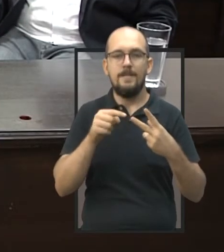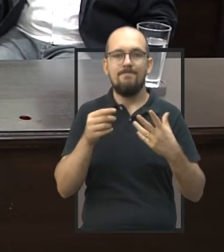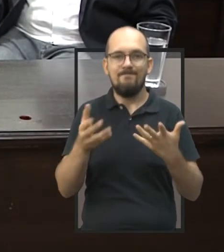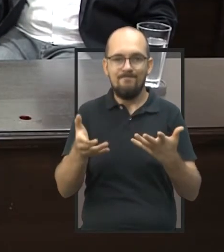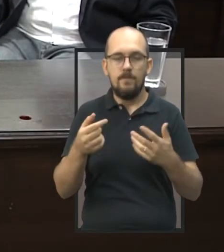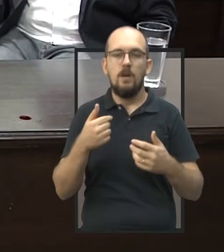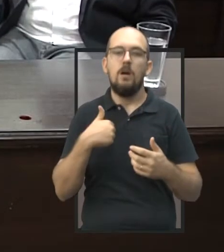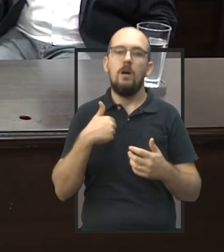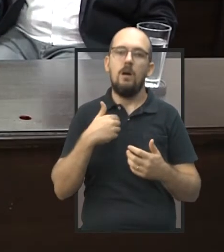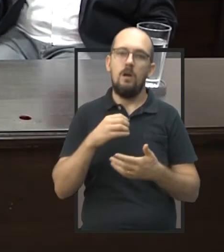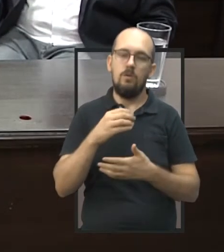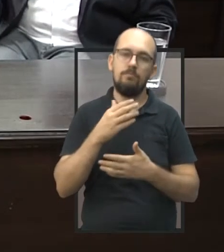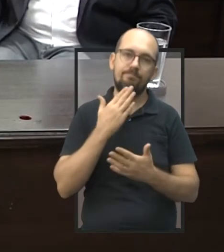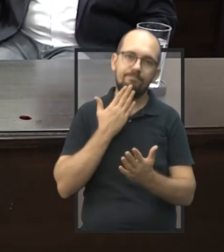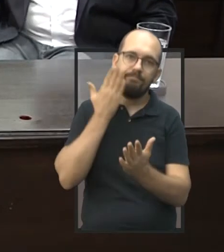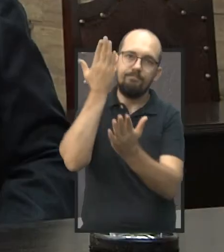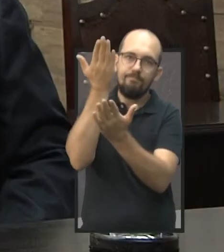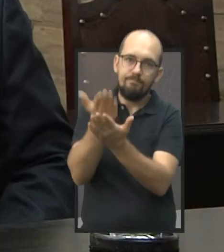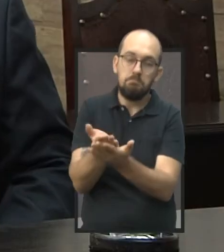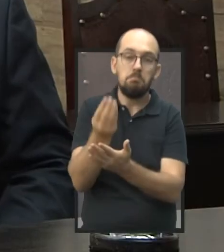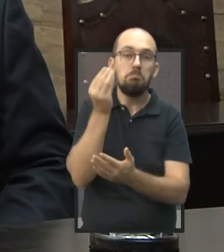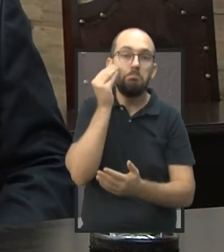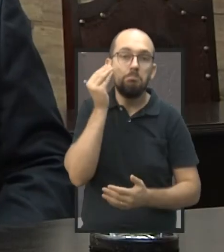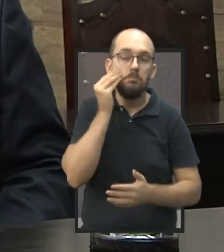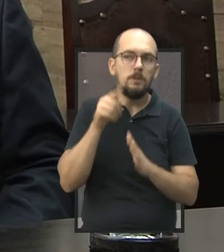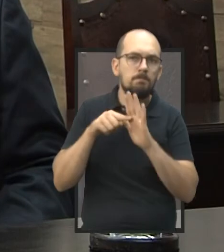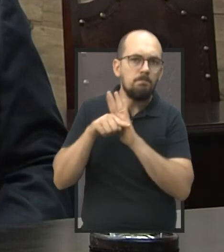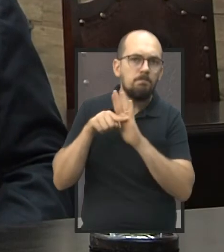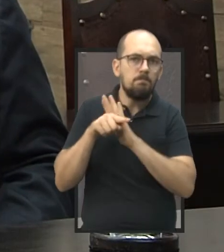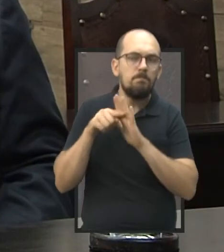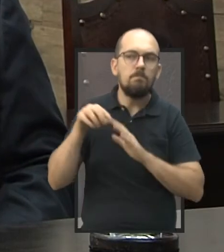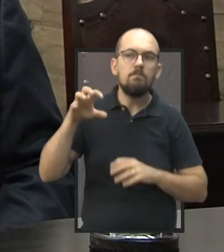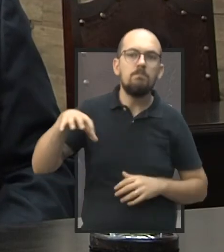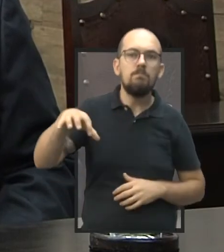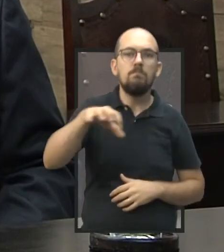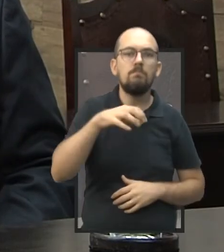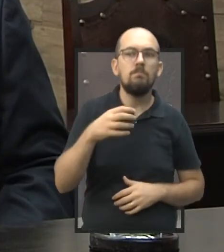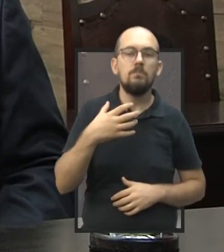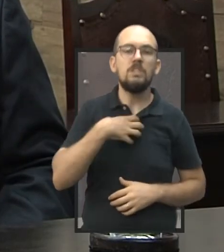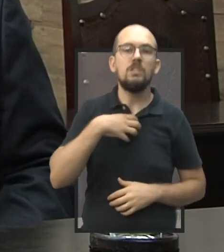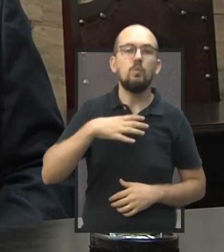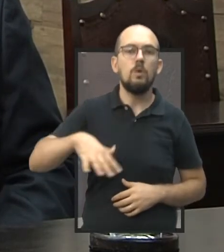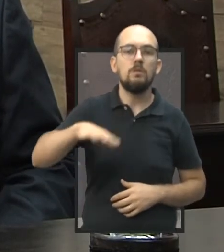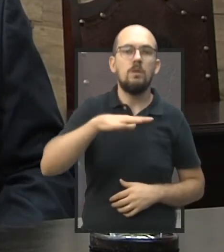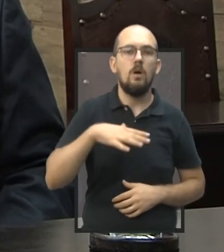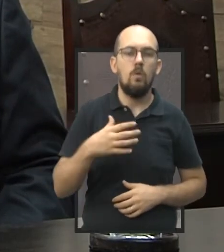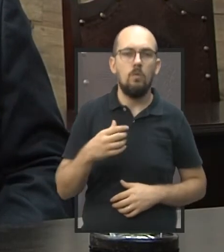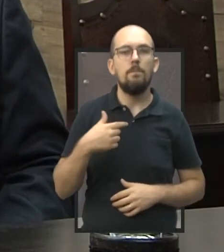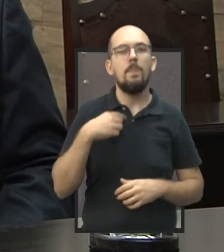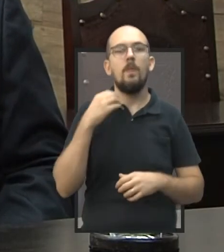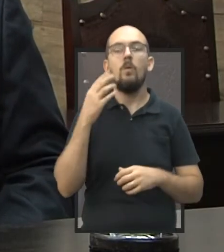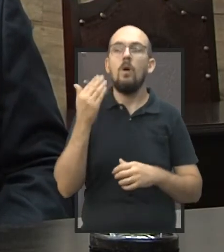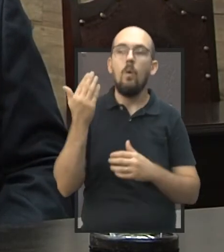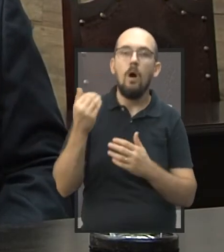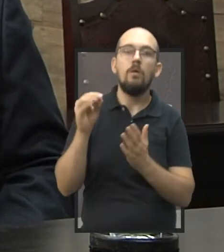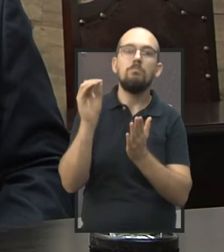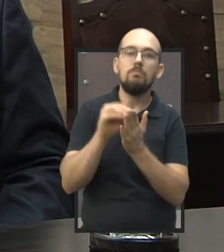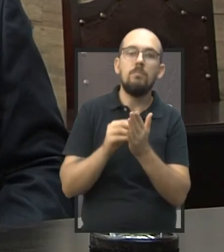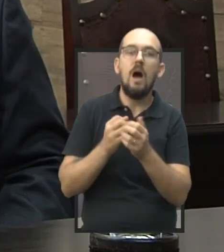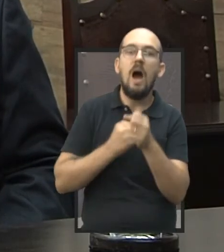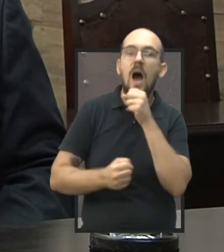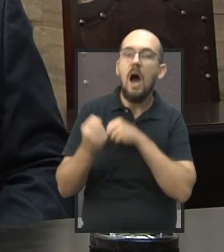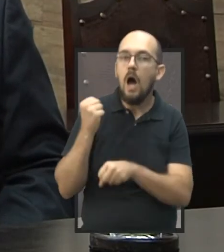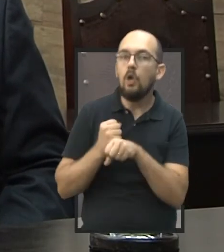Então eu estou fazendo esse requerimento para fazer o levantamento da situação das ambulâncias. Eu coloco especificado o ano, porque eu acho que